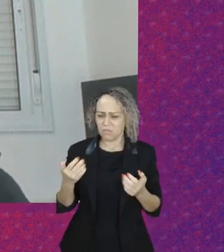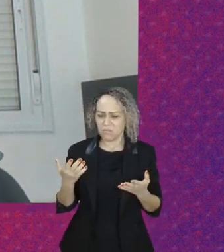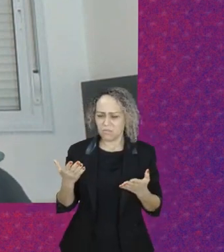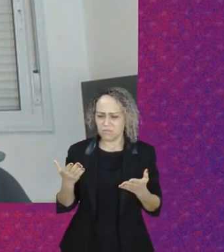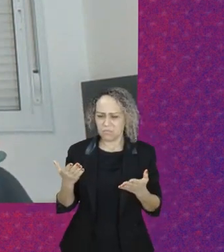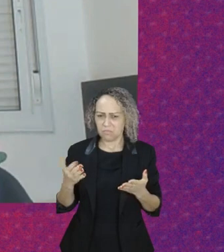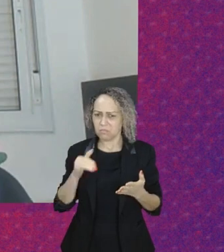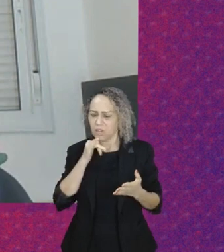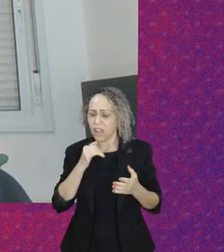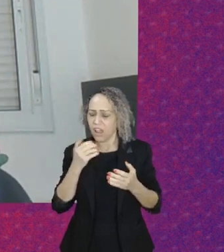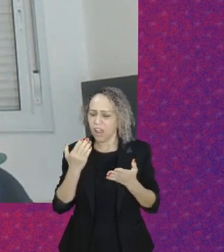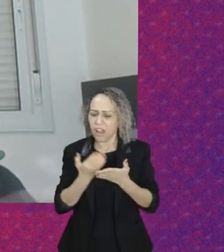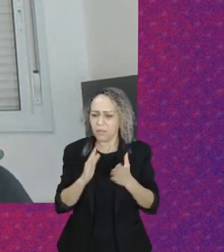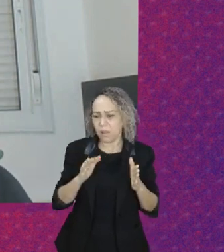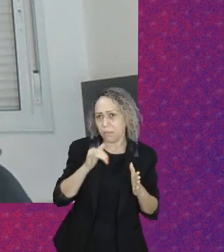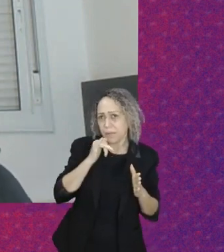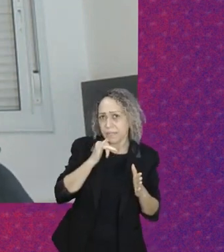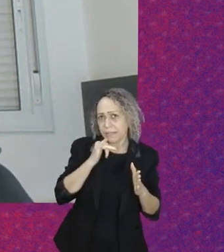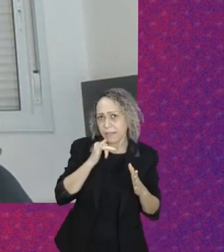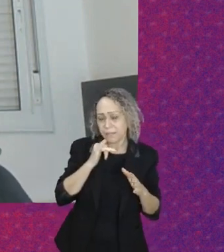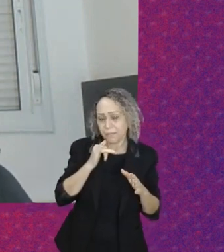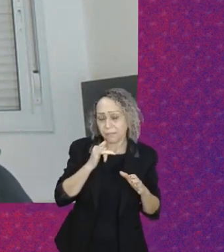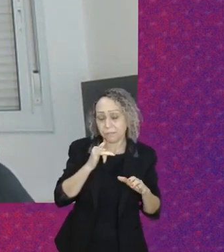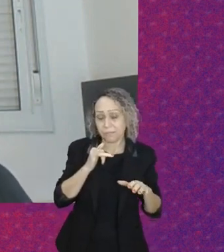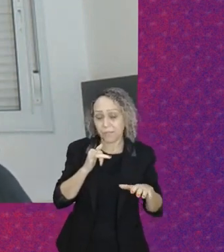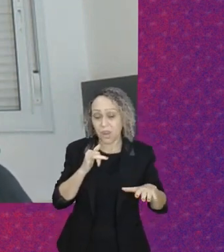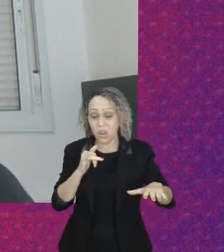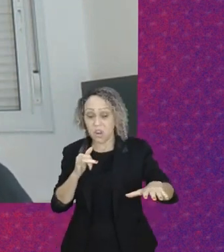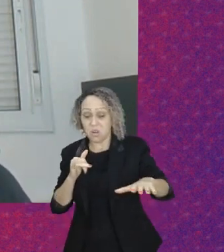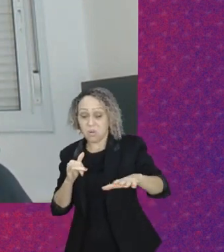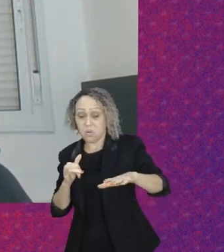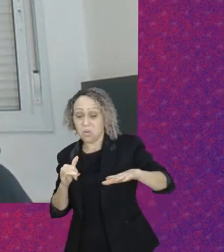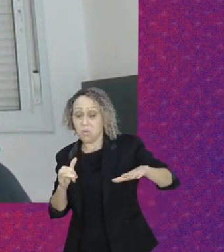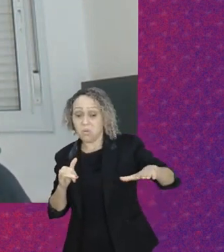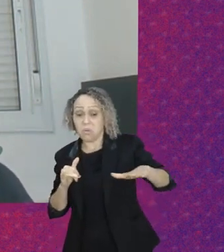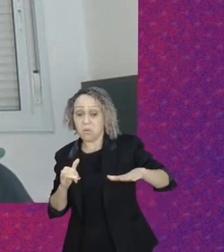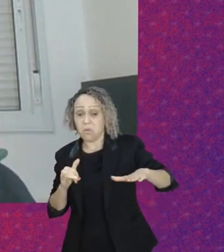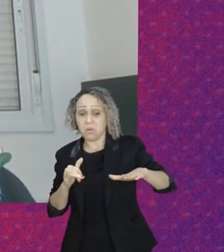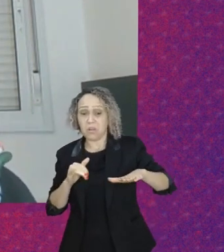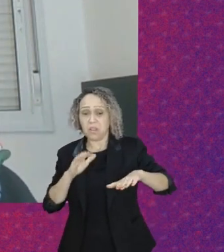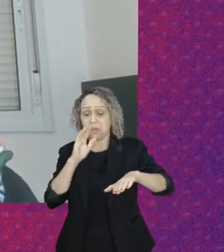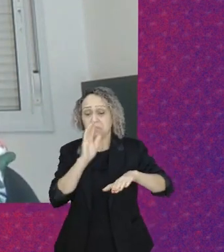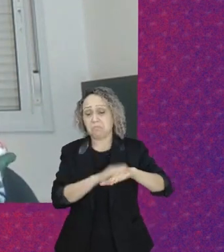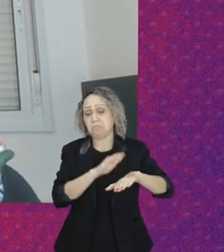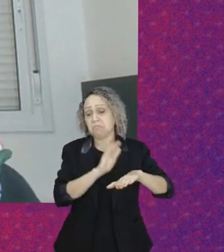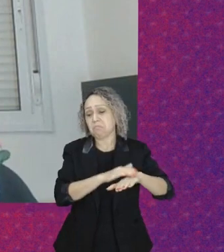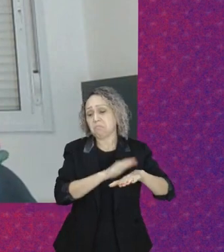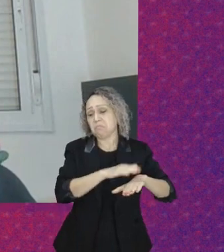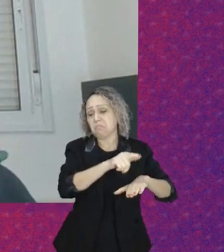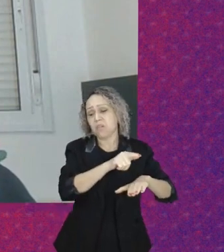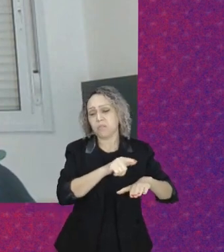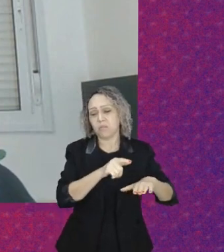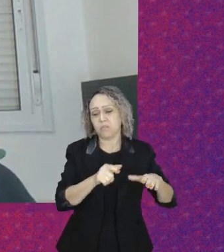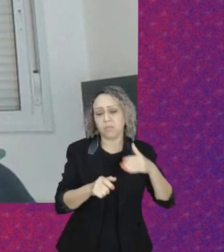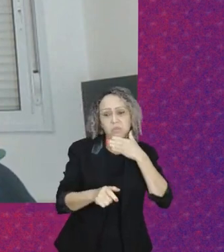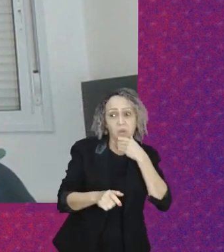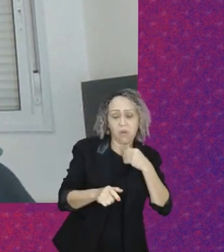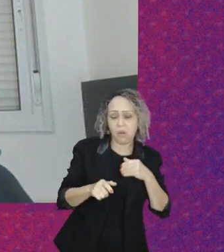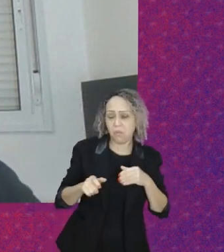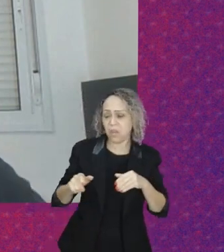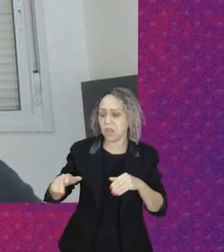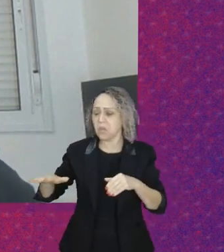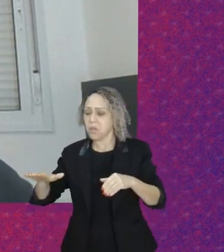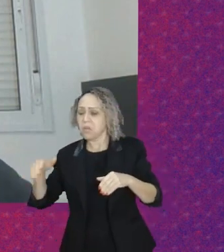público é preparado para os homens e o espaço privado é para as mulheres.